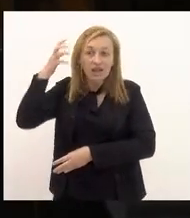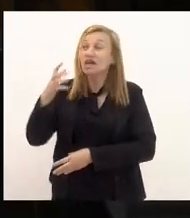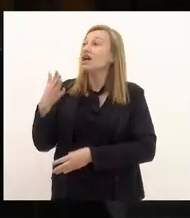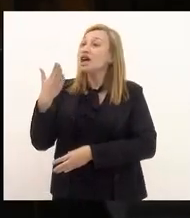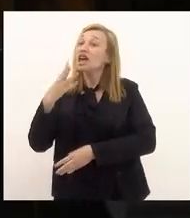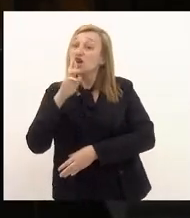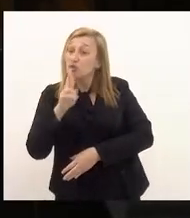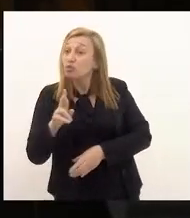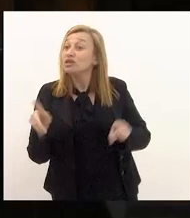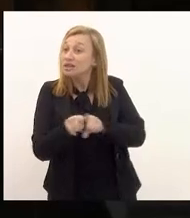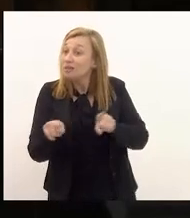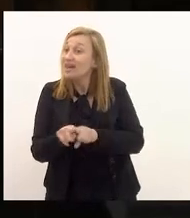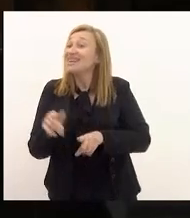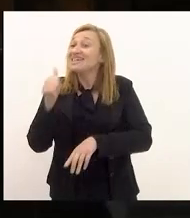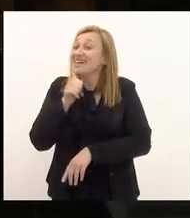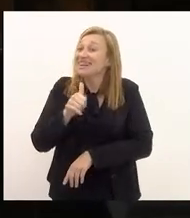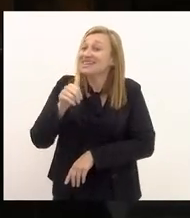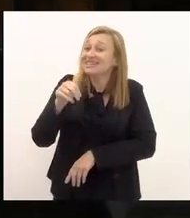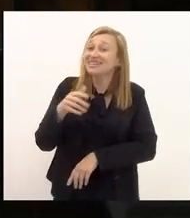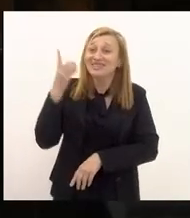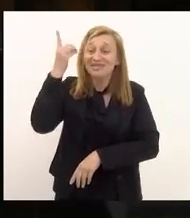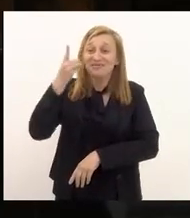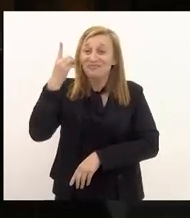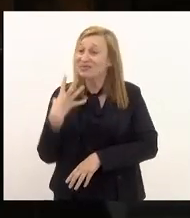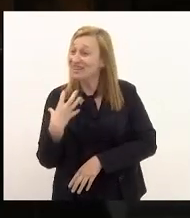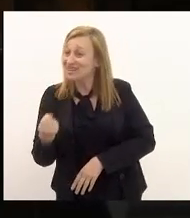capilezinho também disso até hoje ficou sem resposta